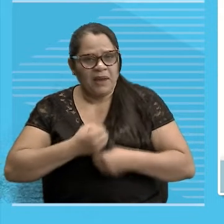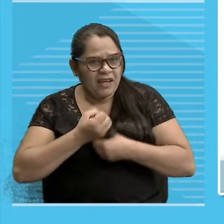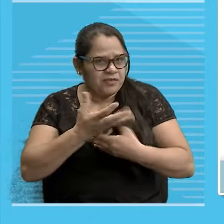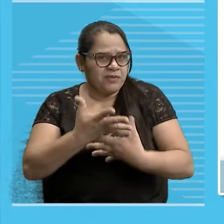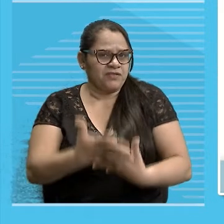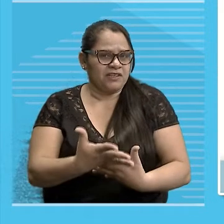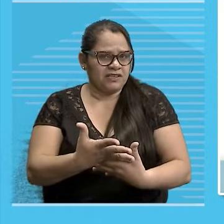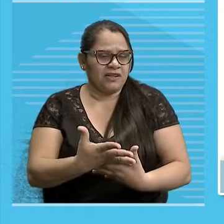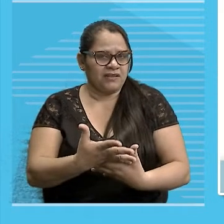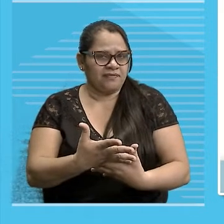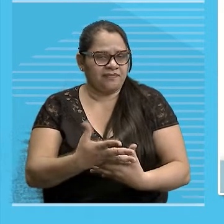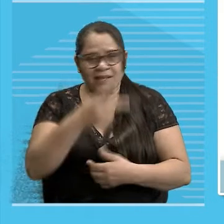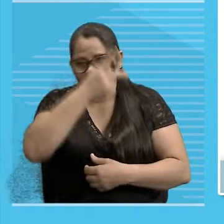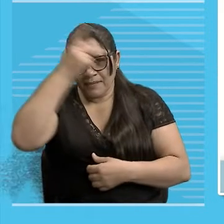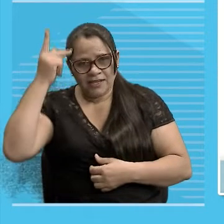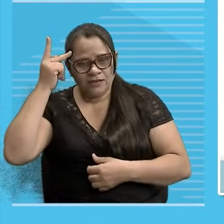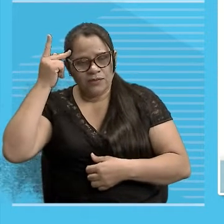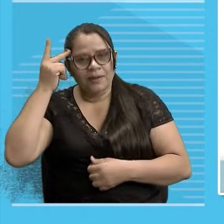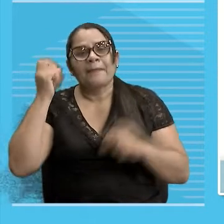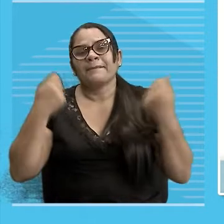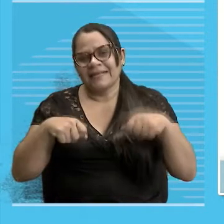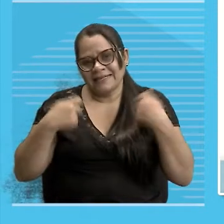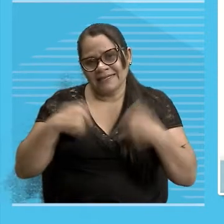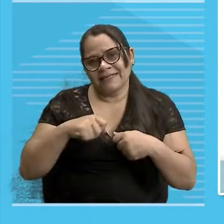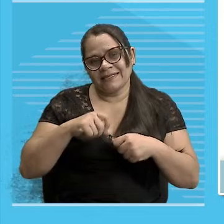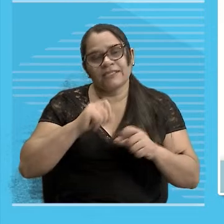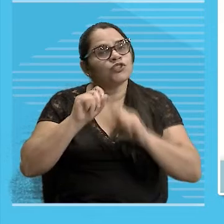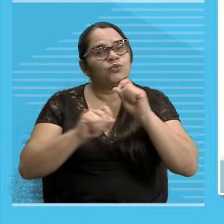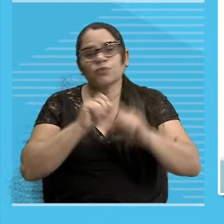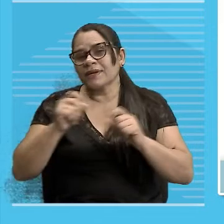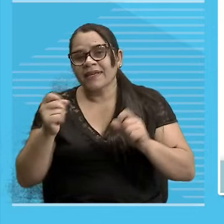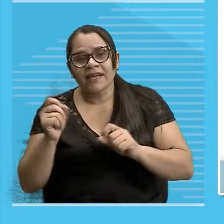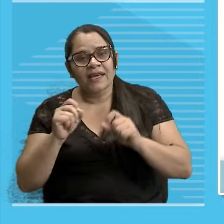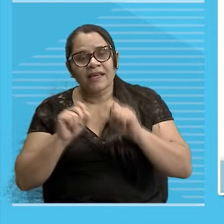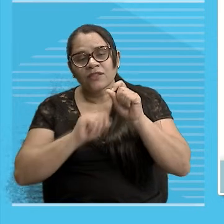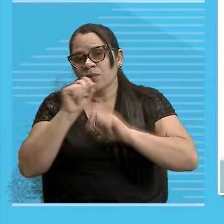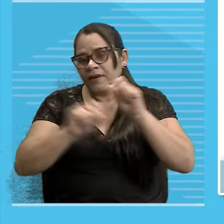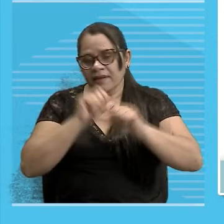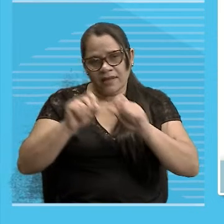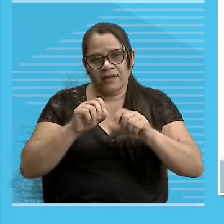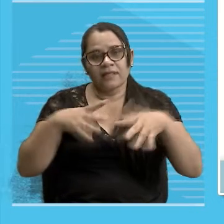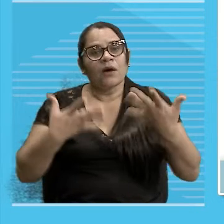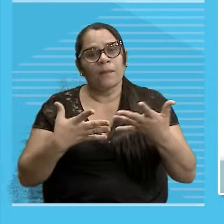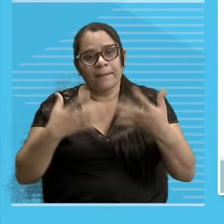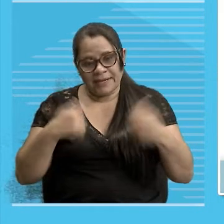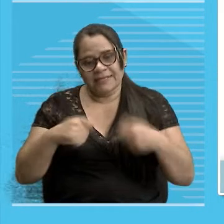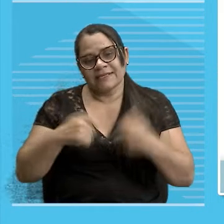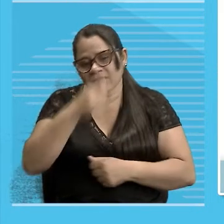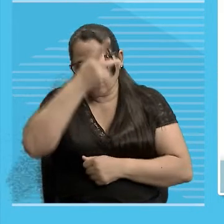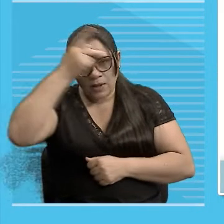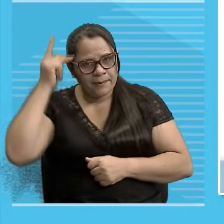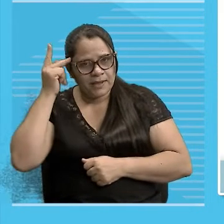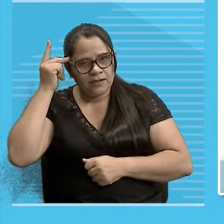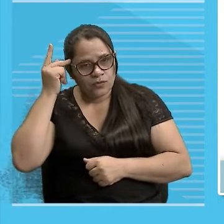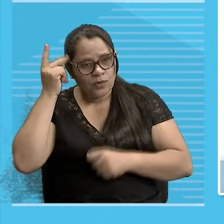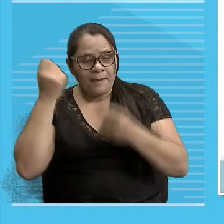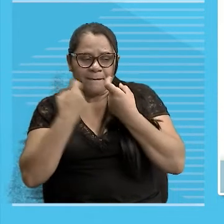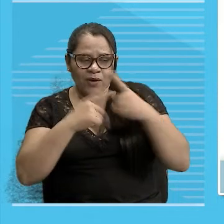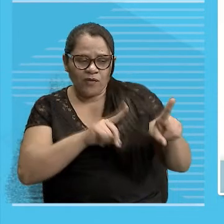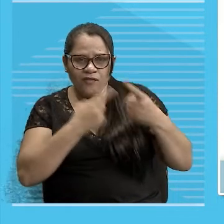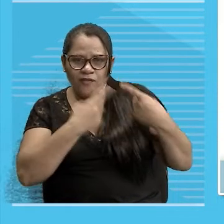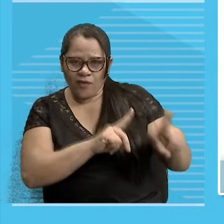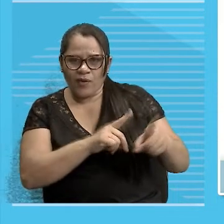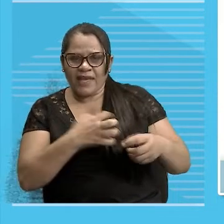Isso depende De algo Né Depende Que algo Alguém Te provoque Isso Então